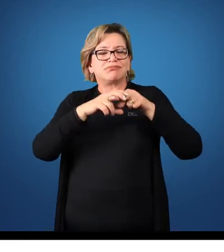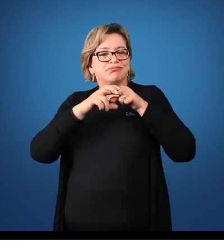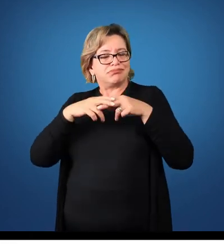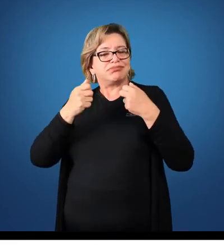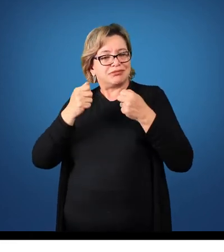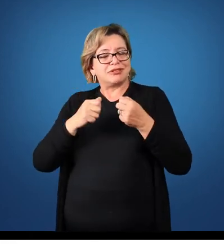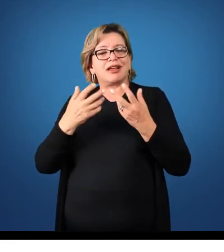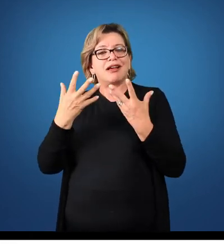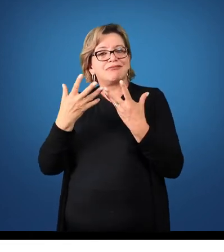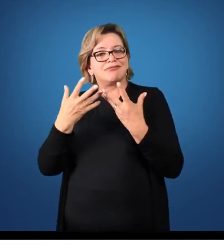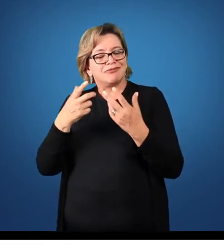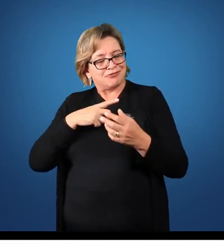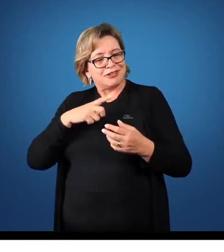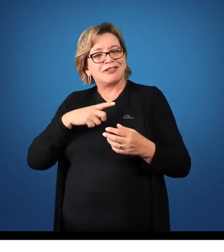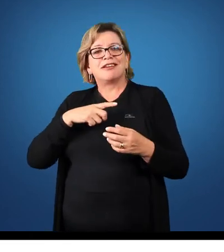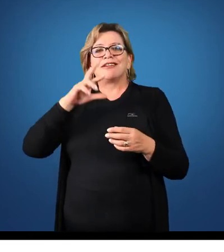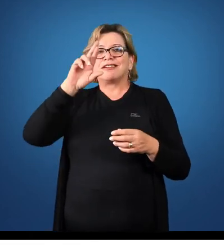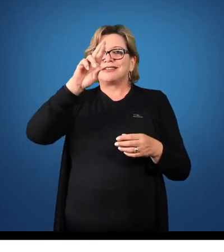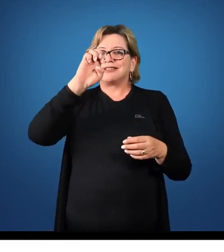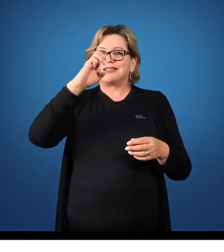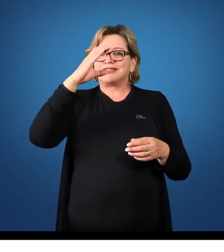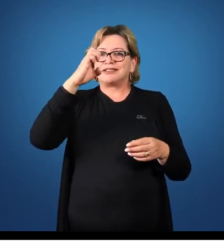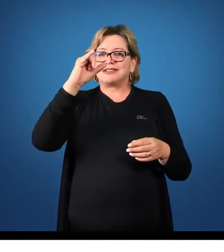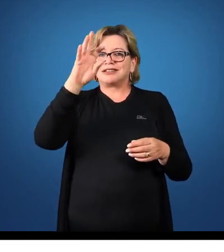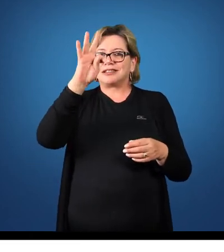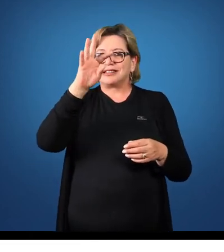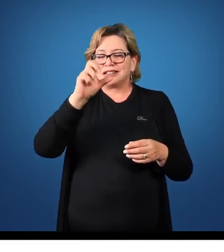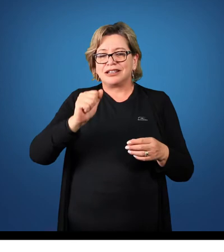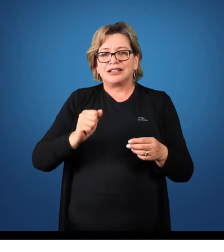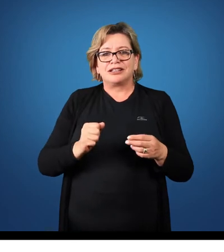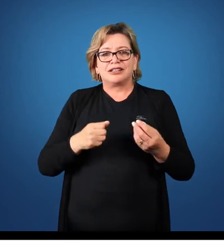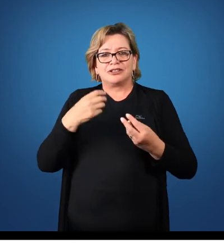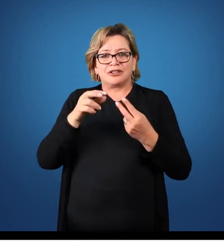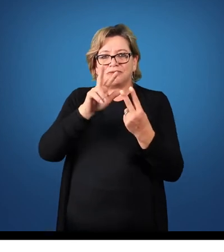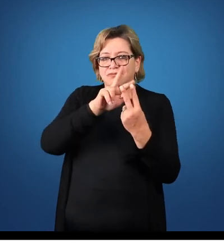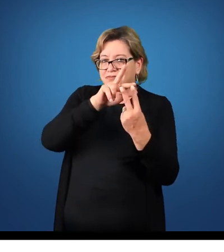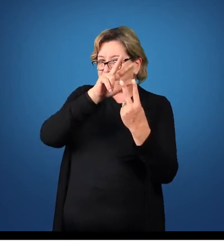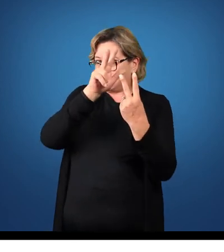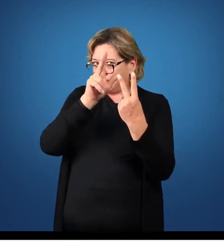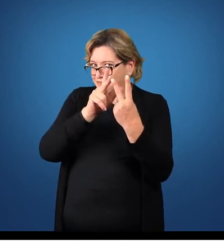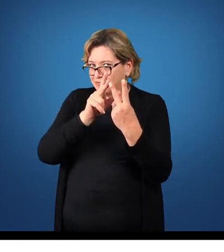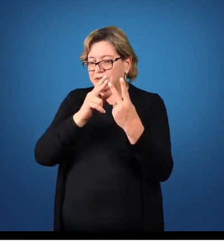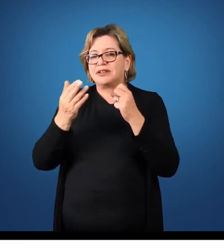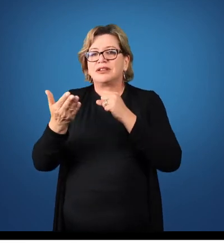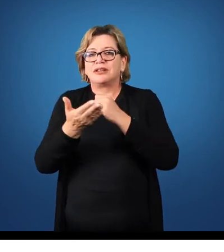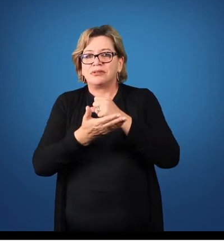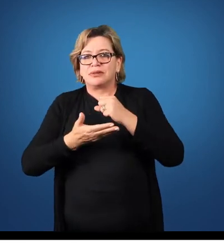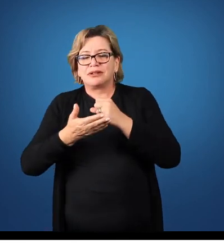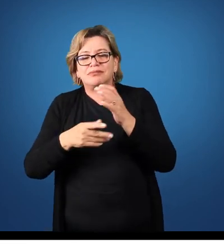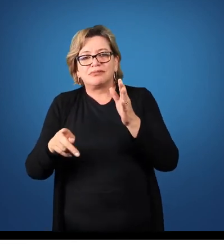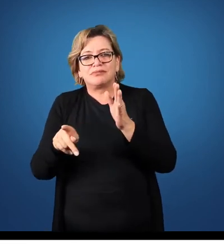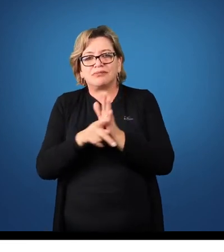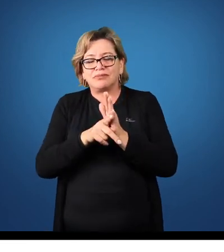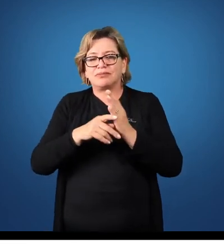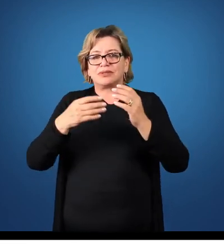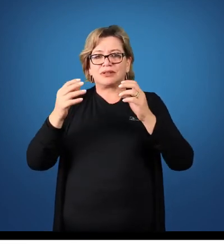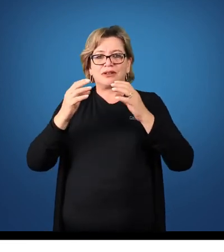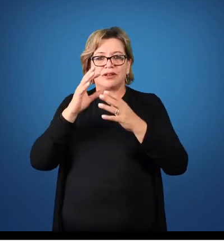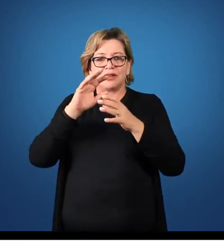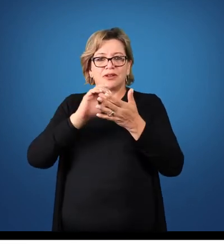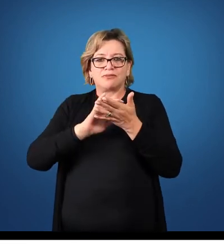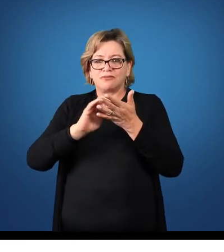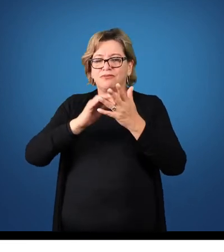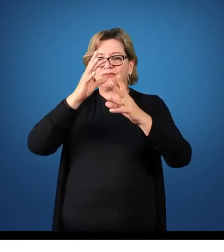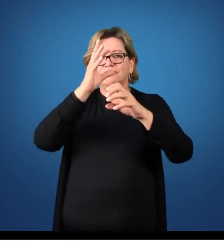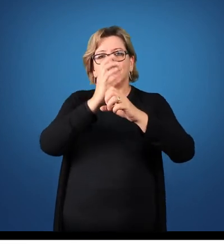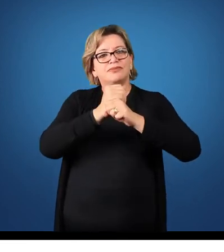essa receita e essa despesa. Então esses dois pilares básicos da contabilidade, eles determinam